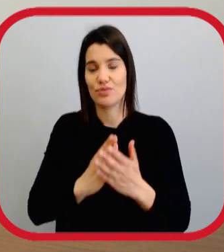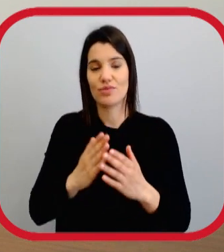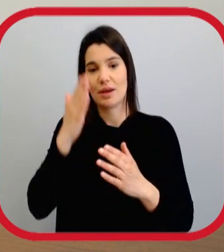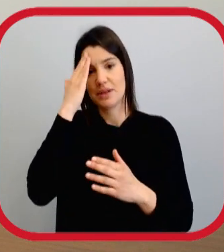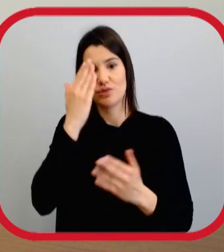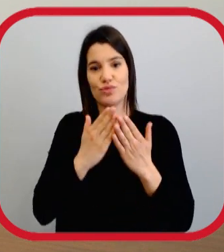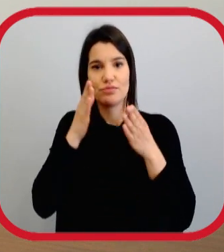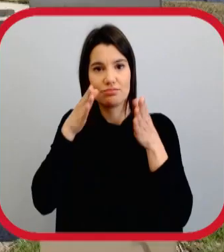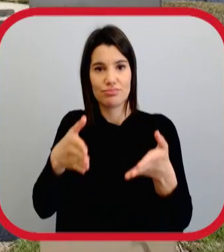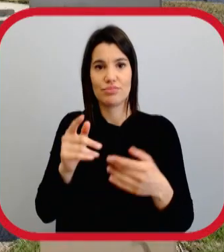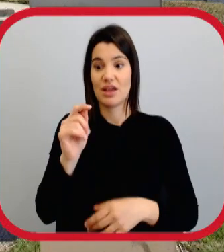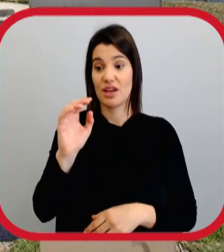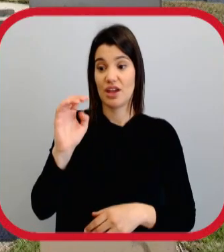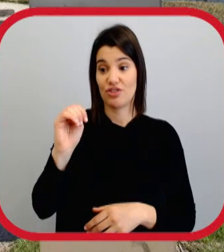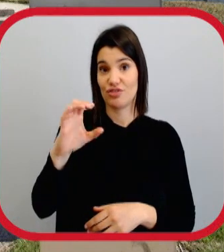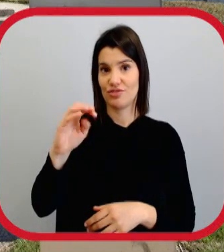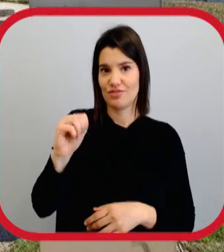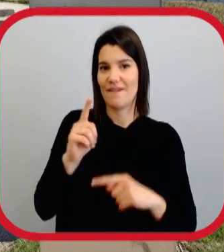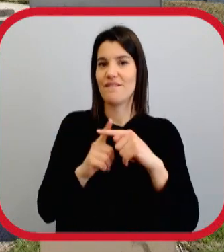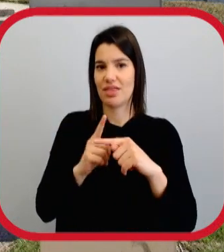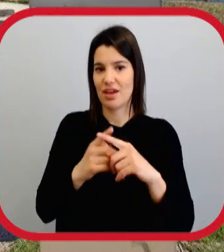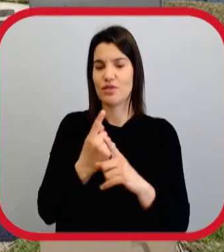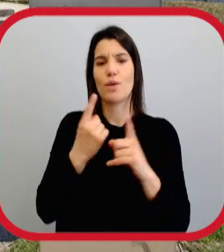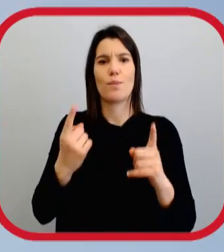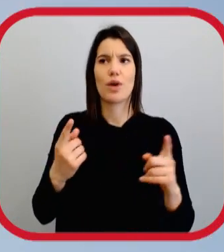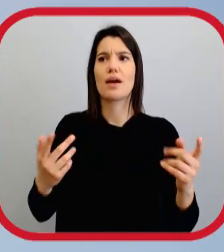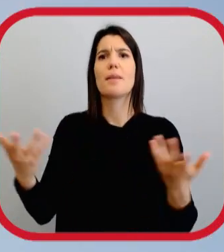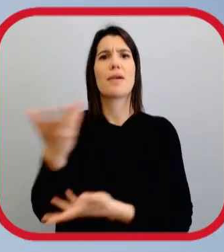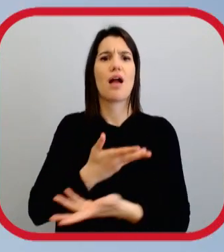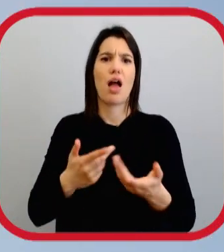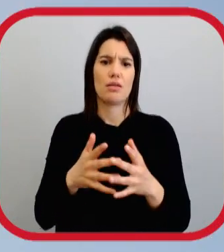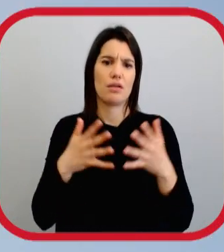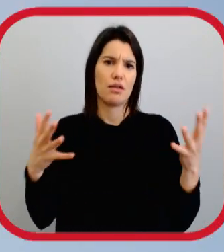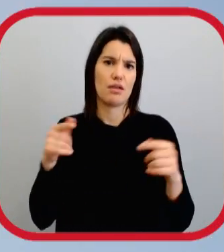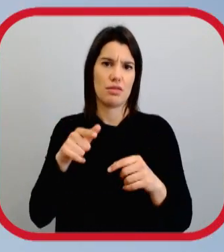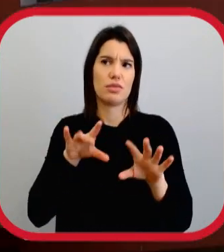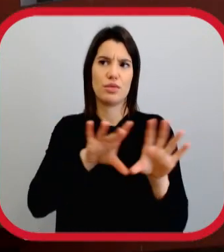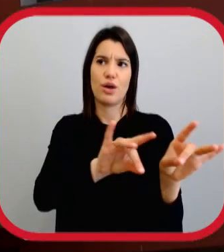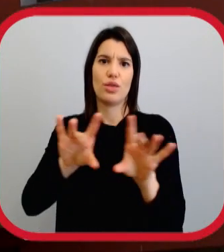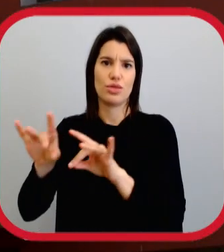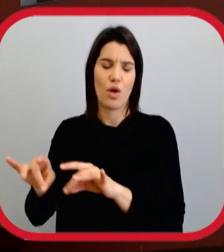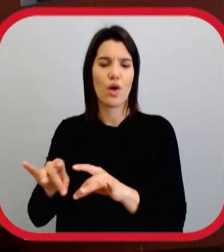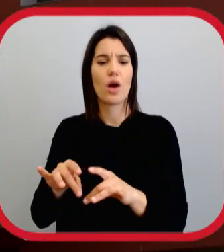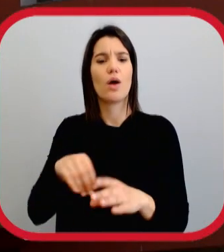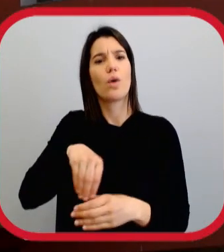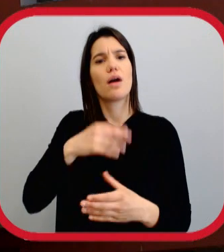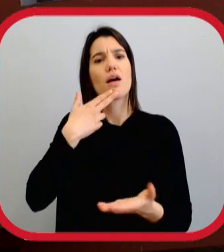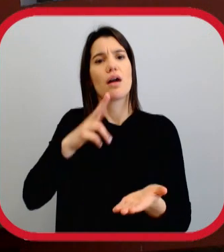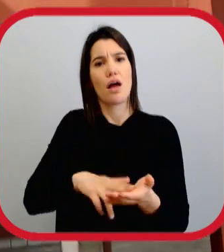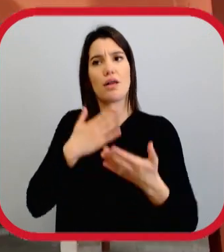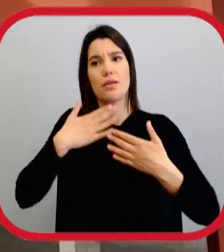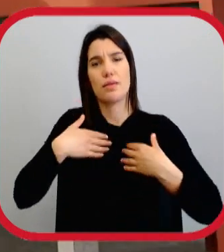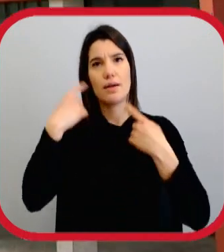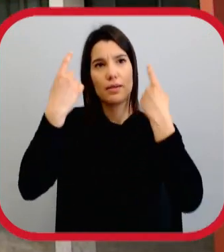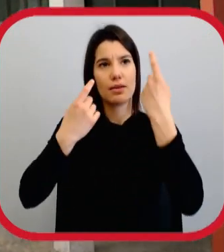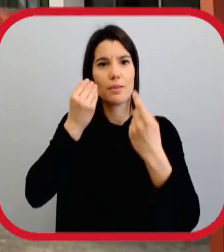académica e toda a minha capacidade de estudo. Eu acho que se tem uma vantagem muito grande no mercado, é prepara os alunos para contextos reais e obriga-nos a